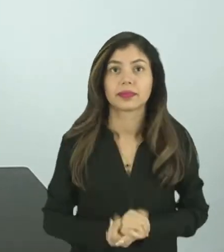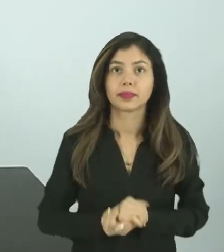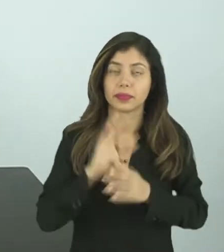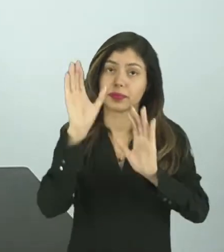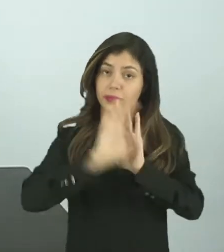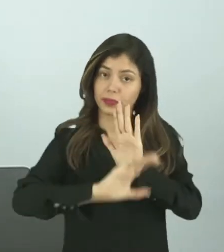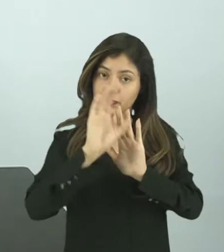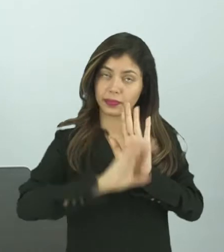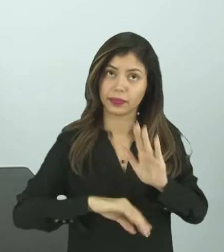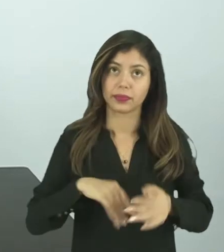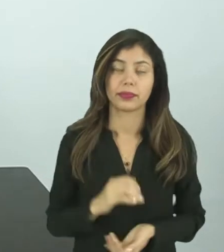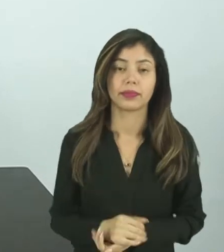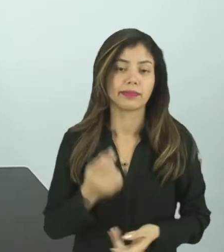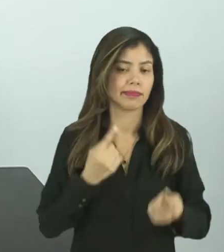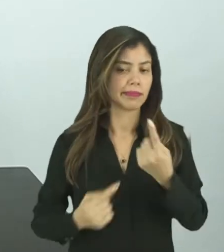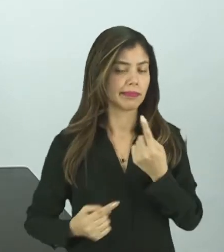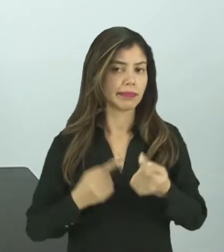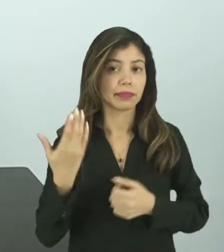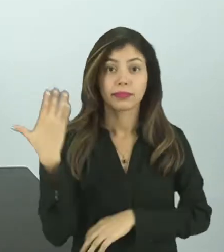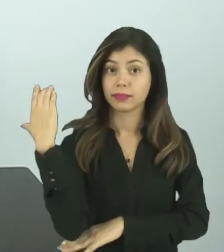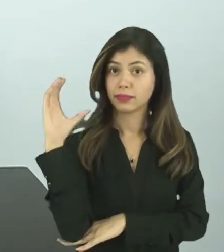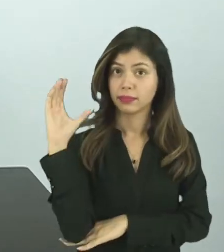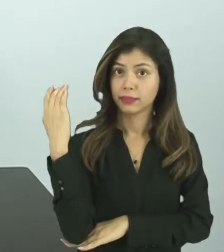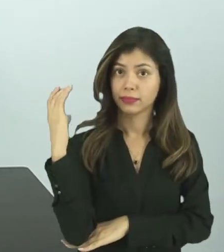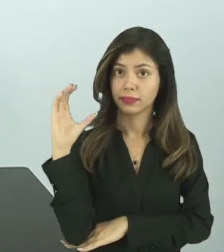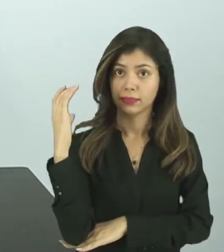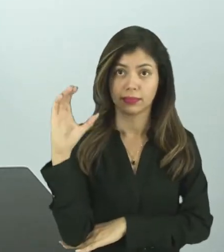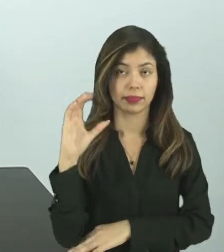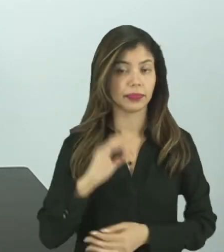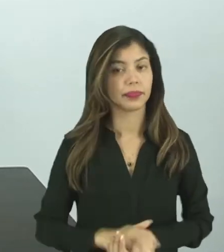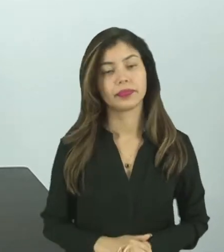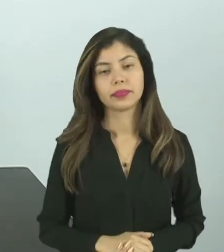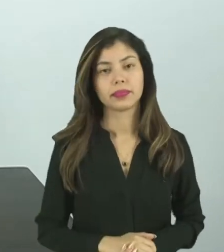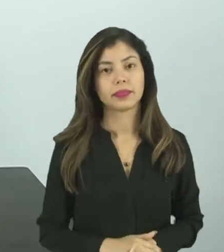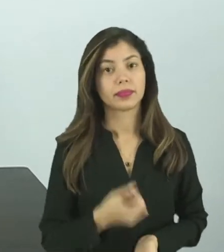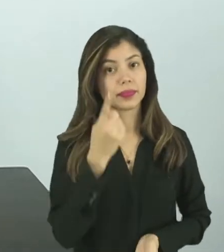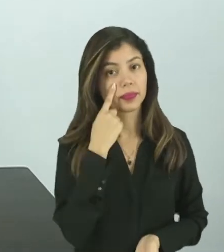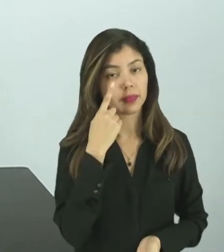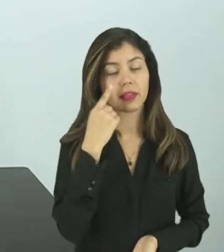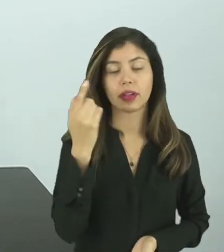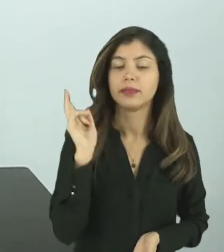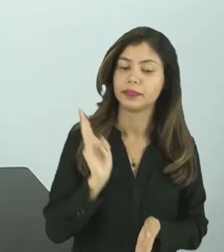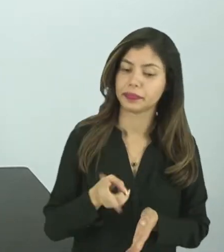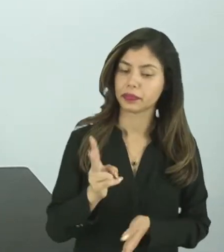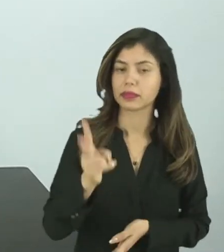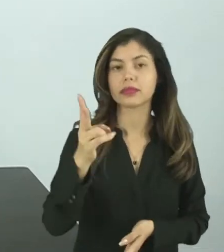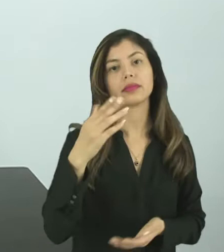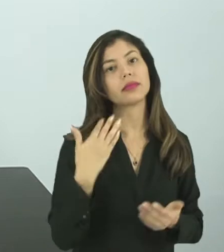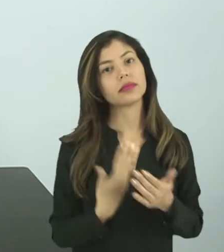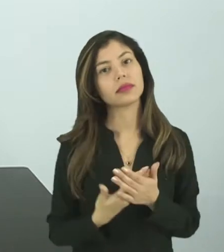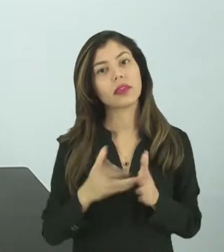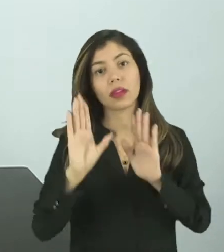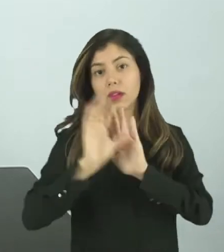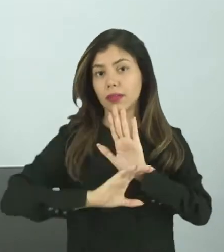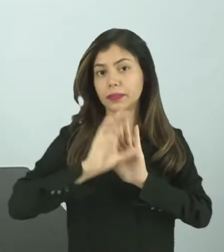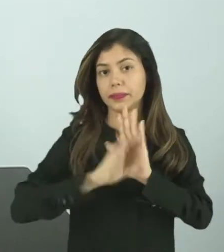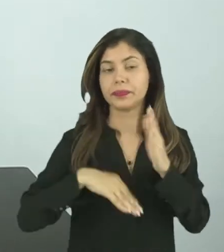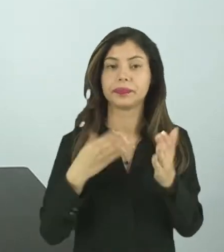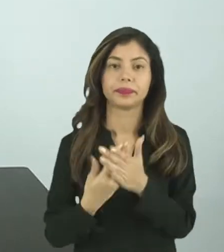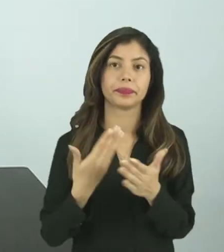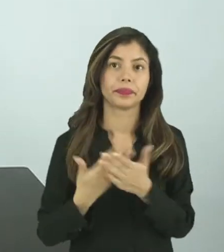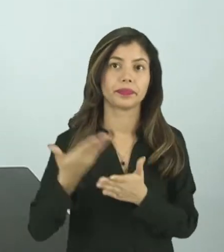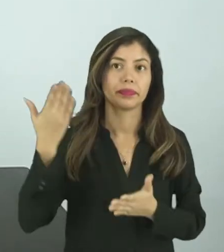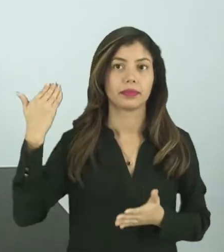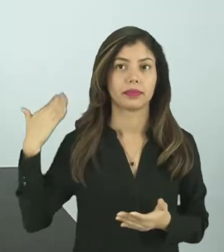conteúdos relacionados à disciplina de ciências e nós daremos continuidade ao conteúdo estudado na aula